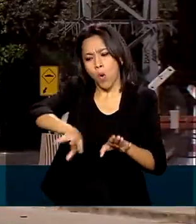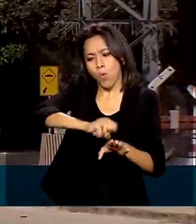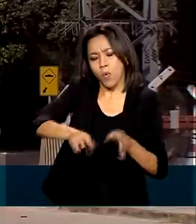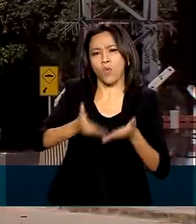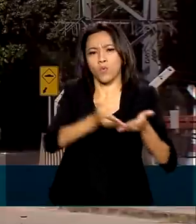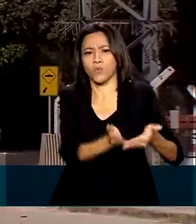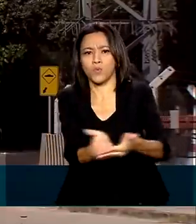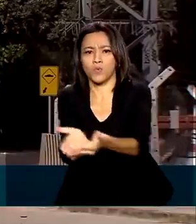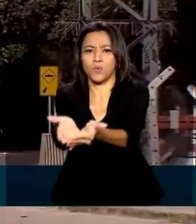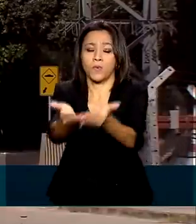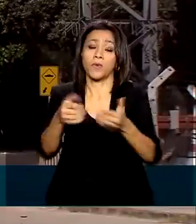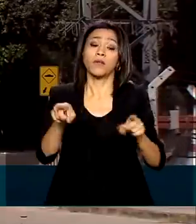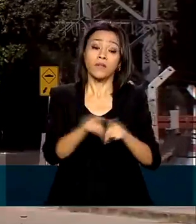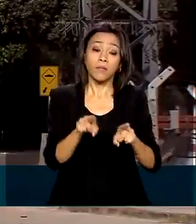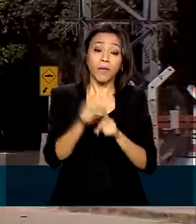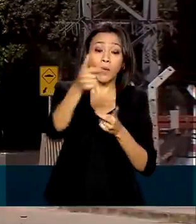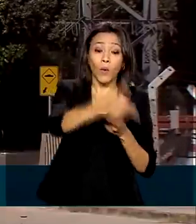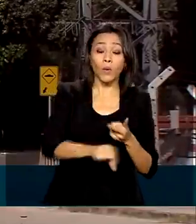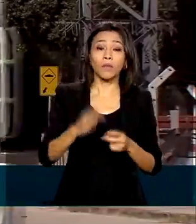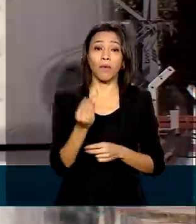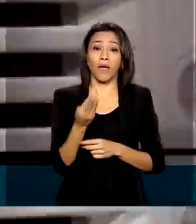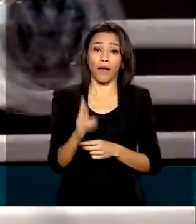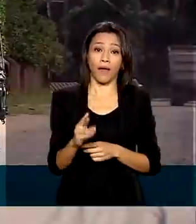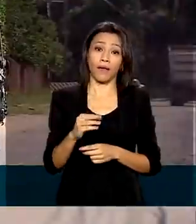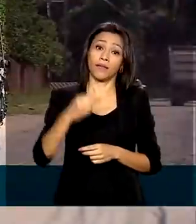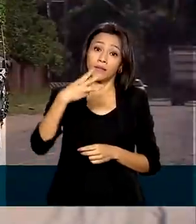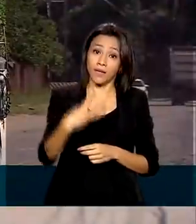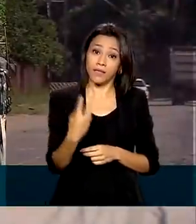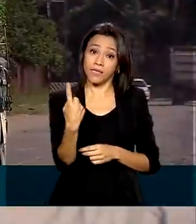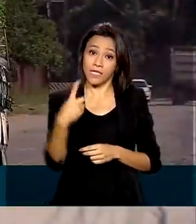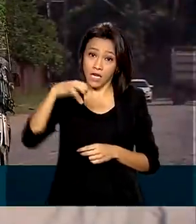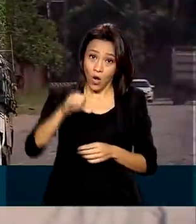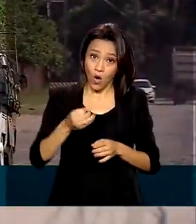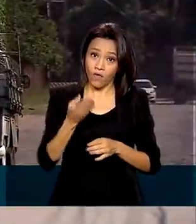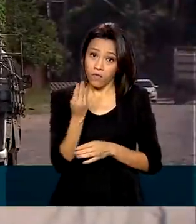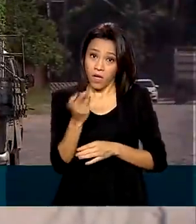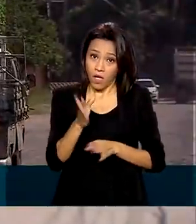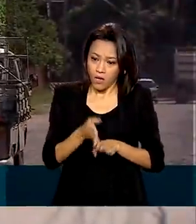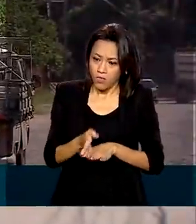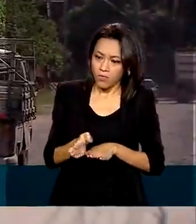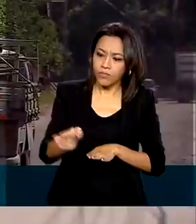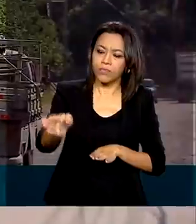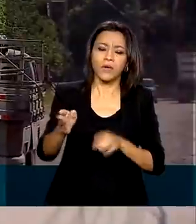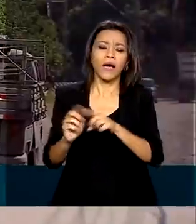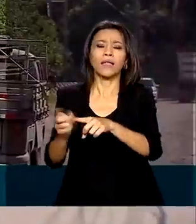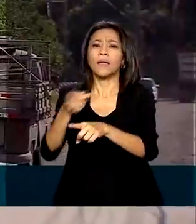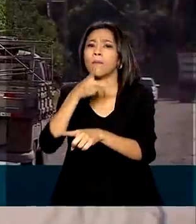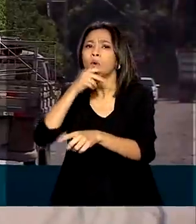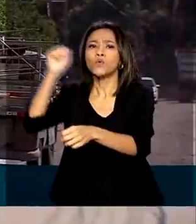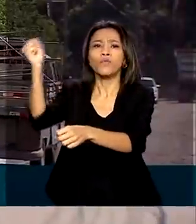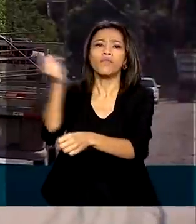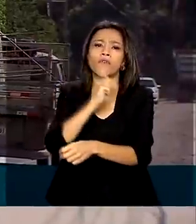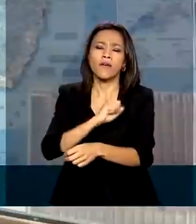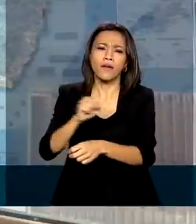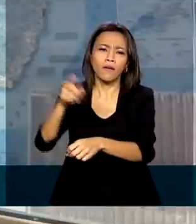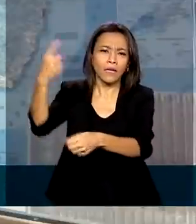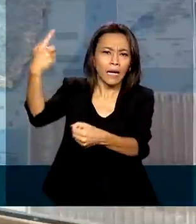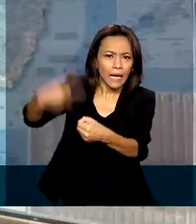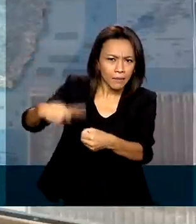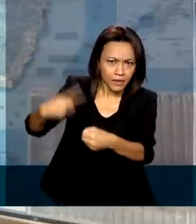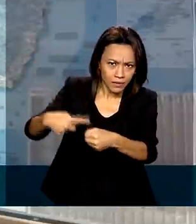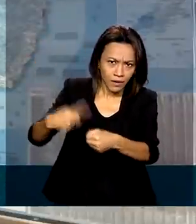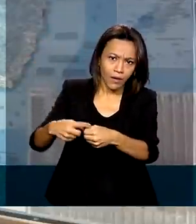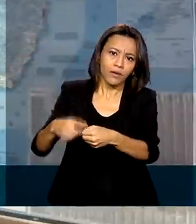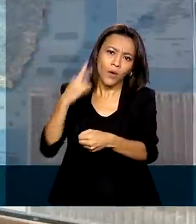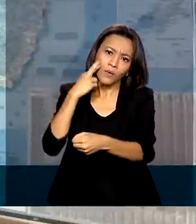Mourão também defendeu a reativação da BR-319, que liga Manaus a Porto Velho, capital de Rondônia. O vice